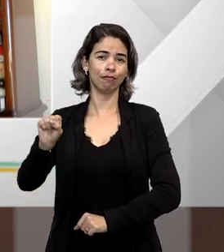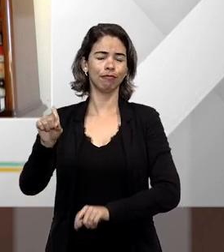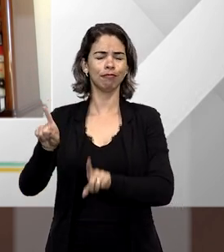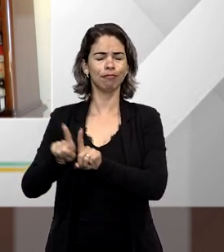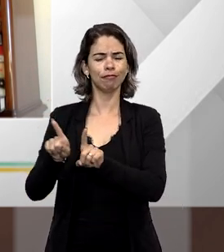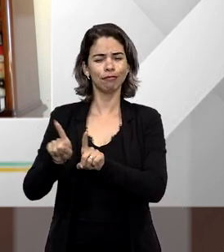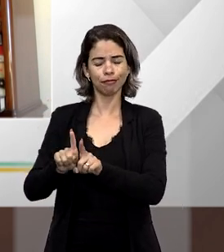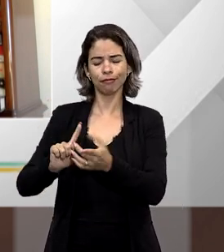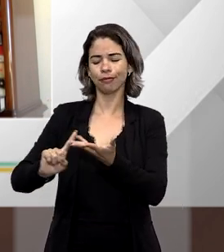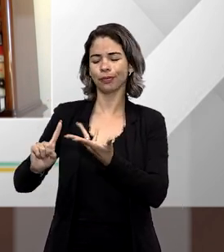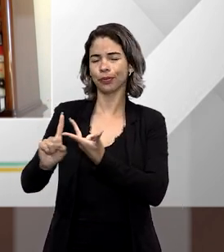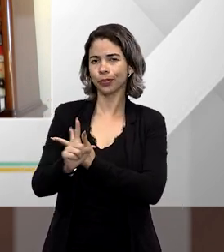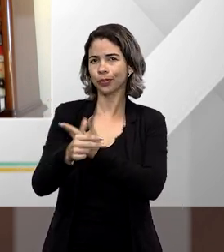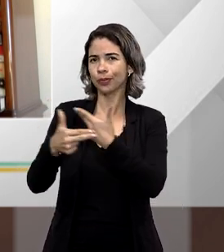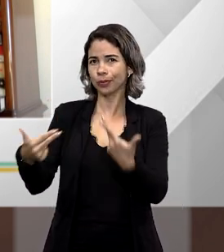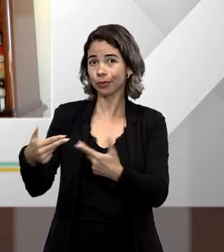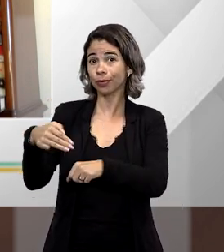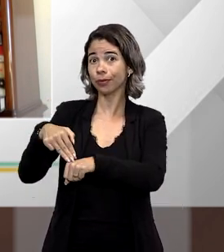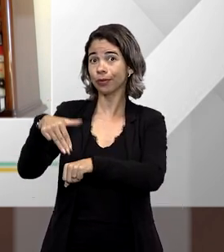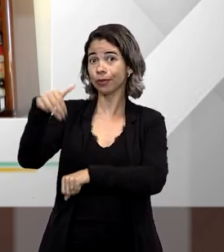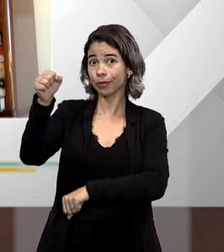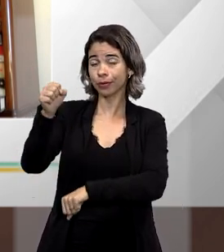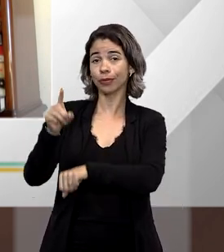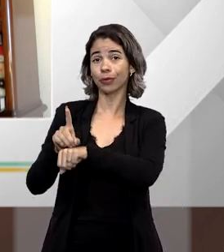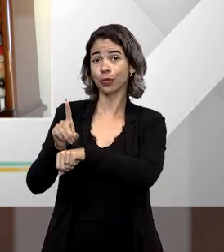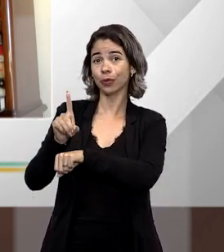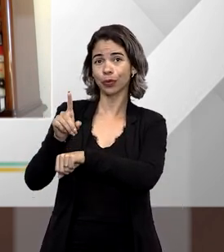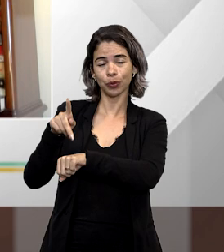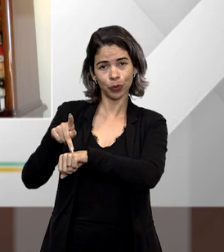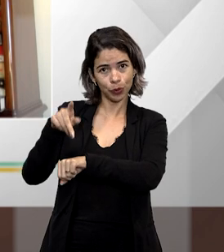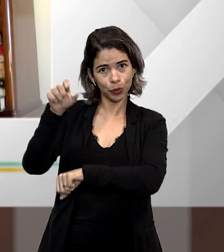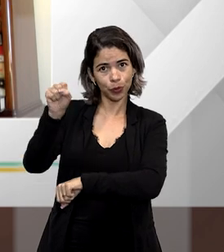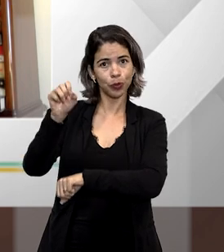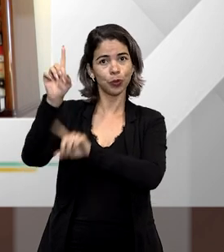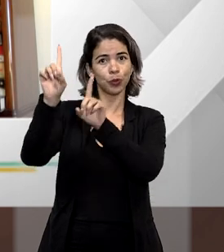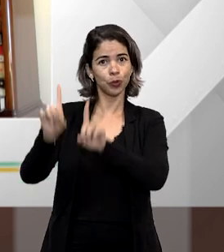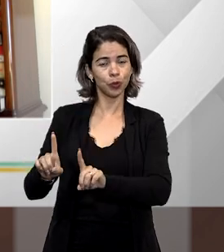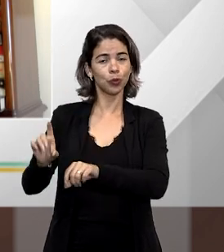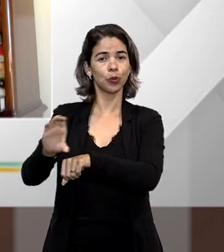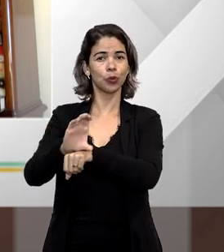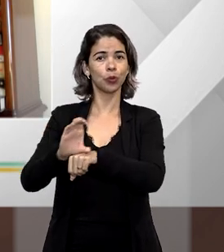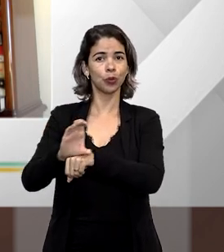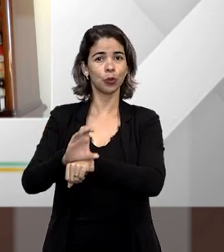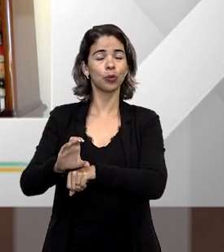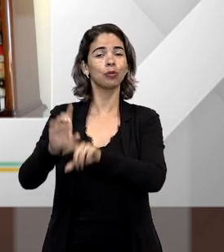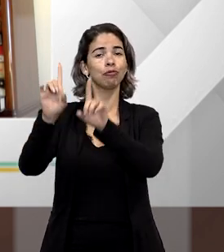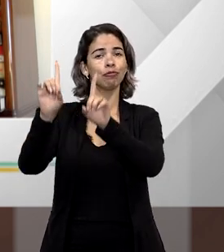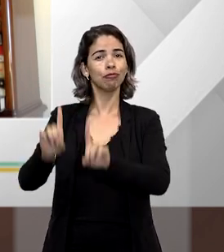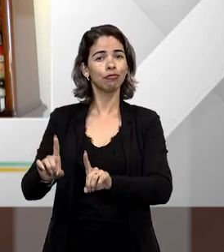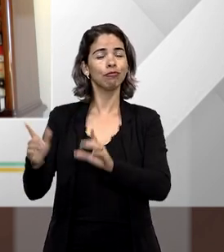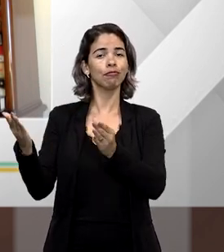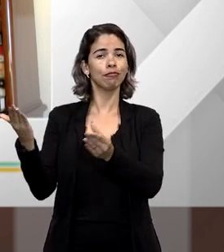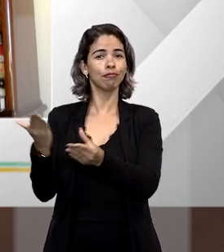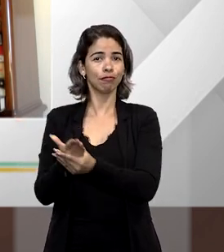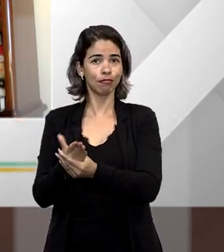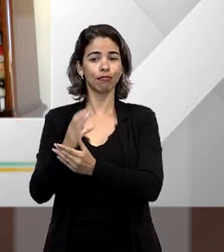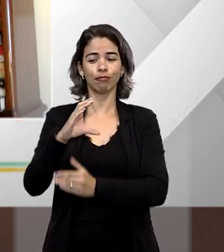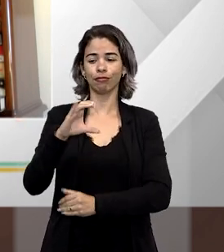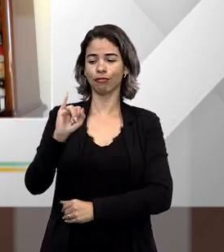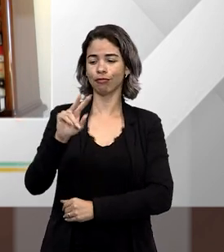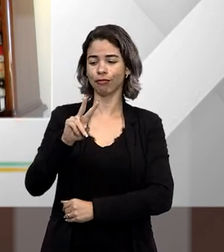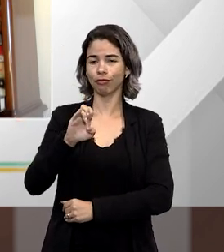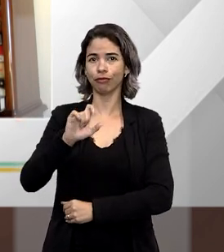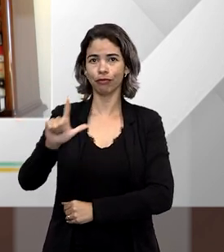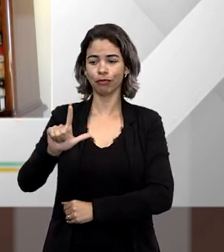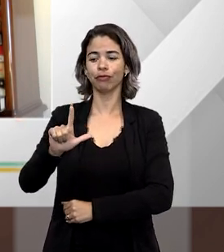É também autor de obras jurídicas, mestre em direito e pós-graduado em direito constitucional, direito processual civil e em direito